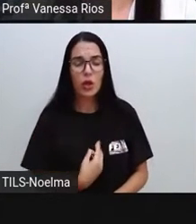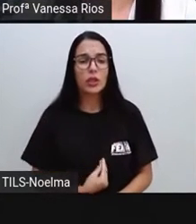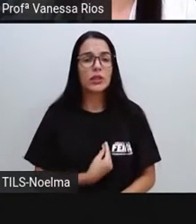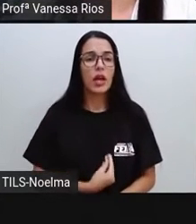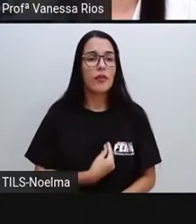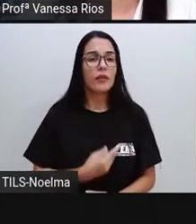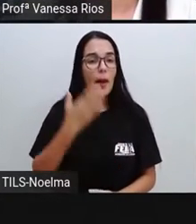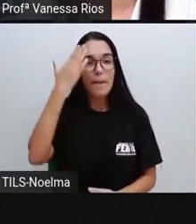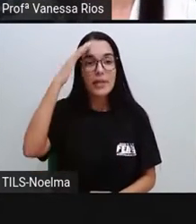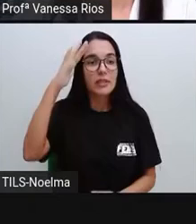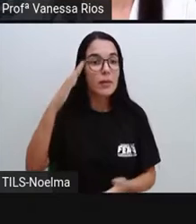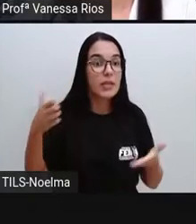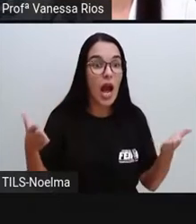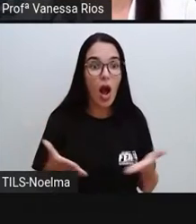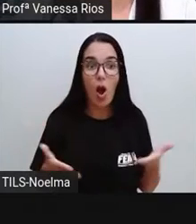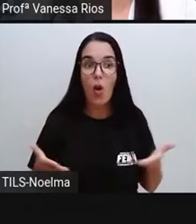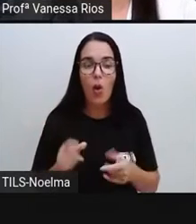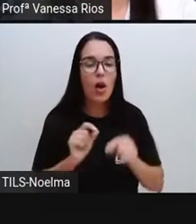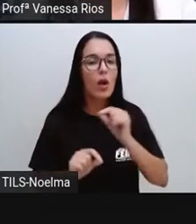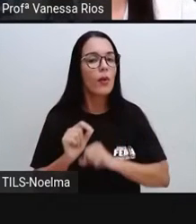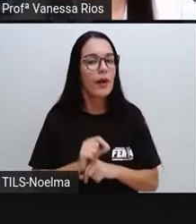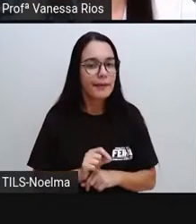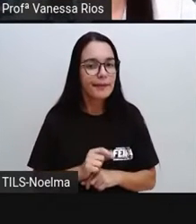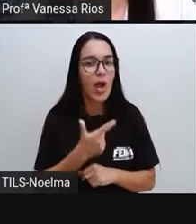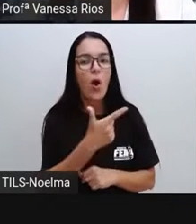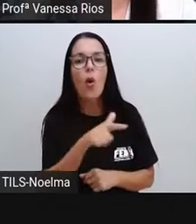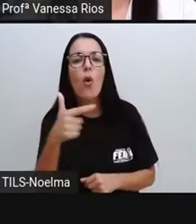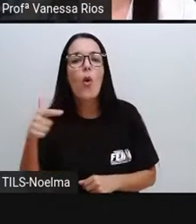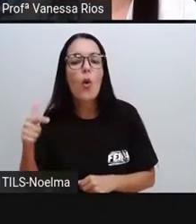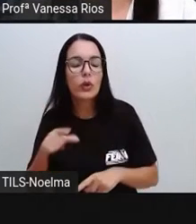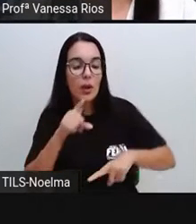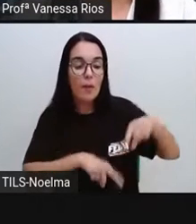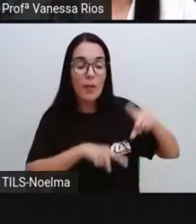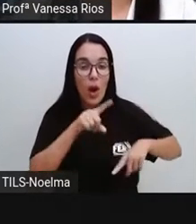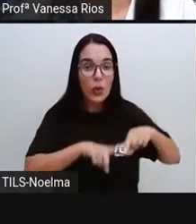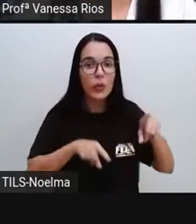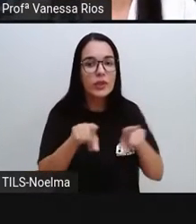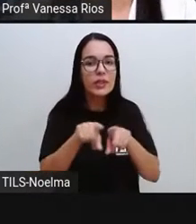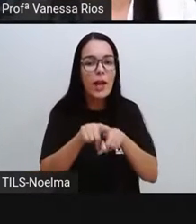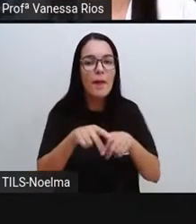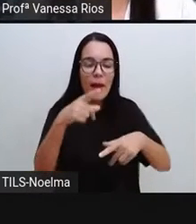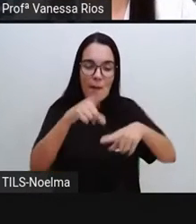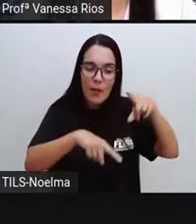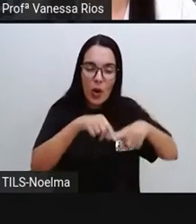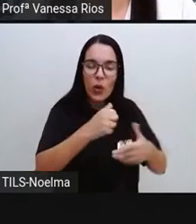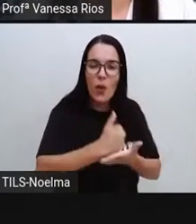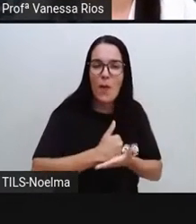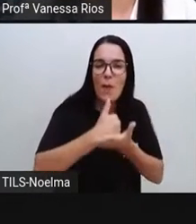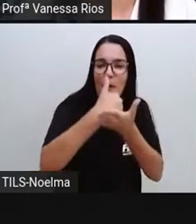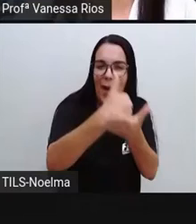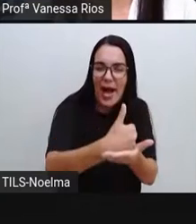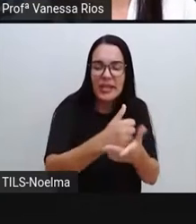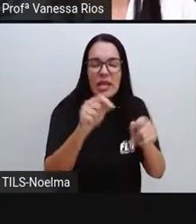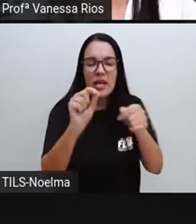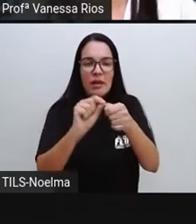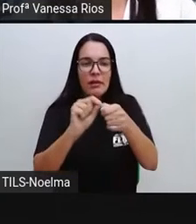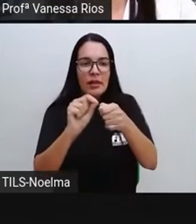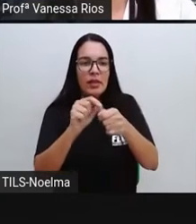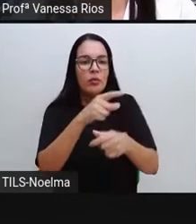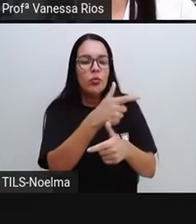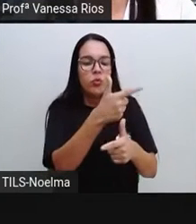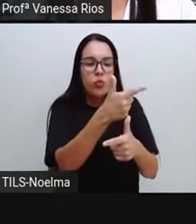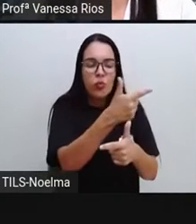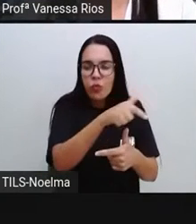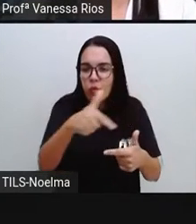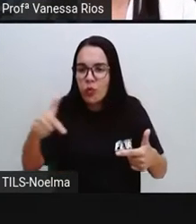nos dias atuais, diversos outros produtos e matérias-primas que vão servir para produzir os diversos